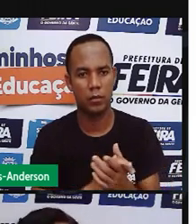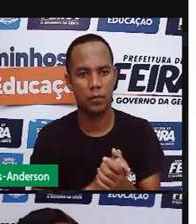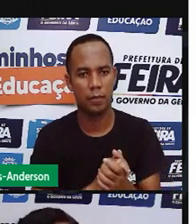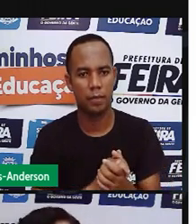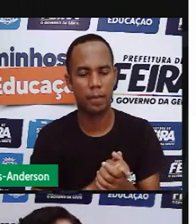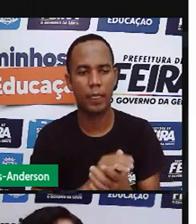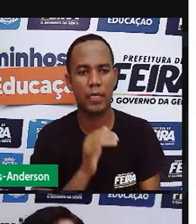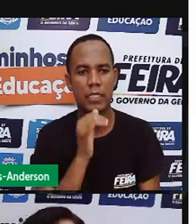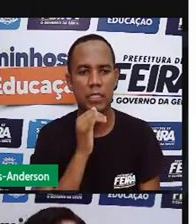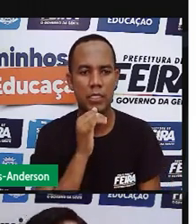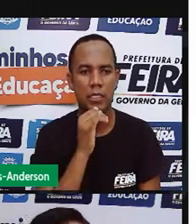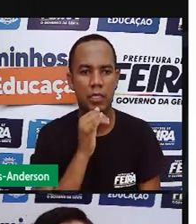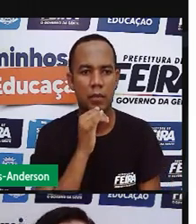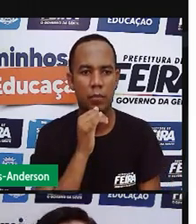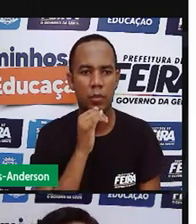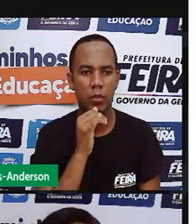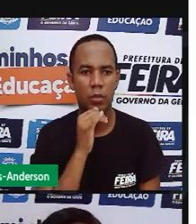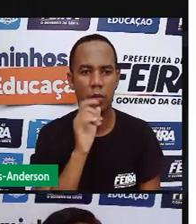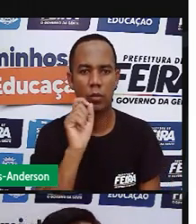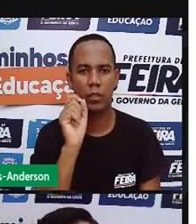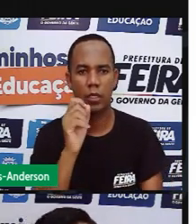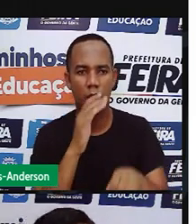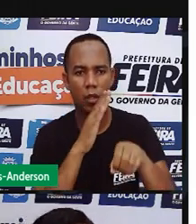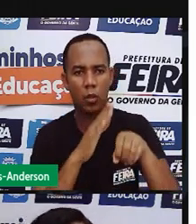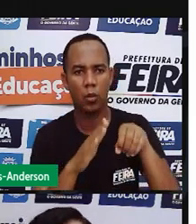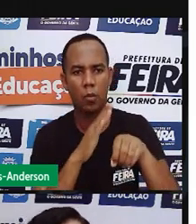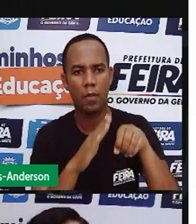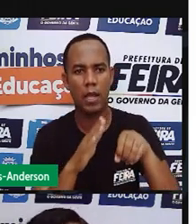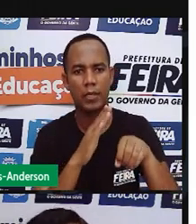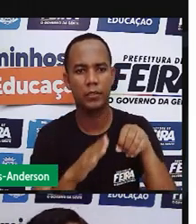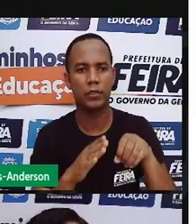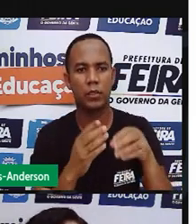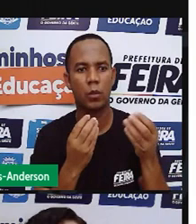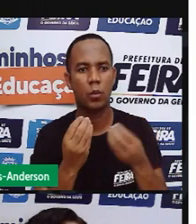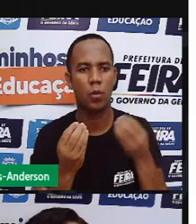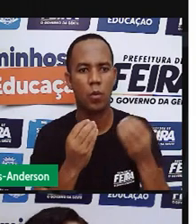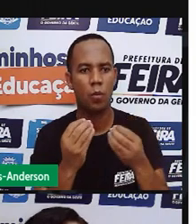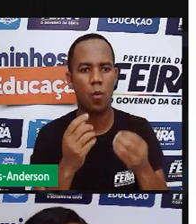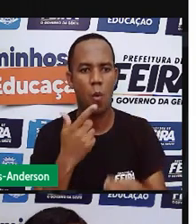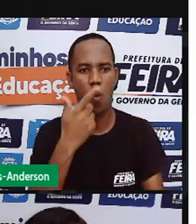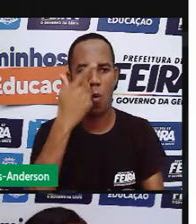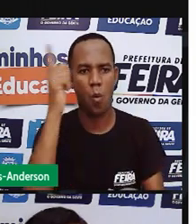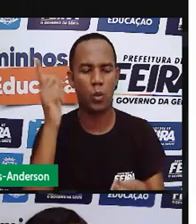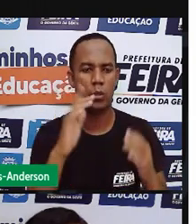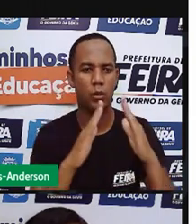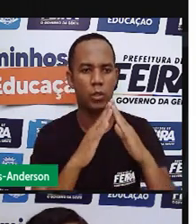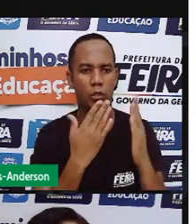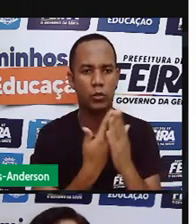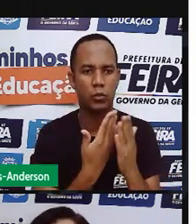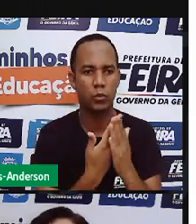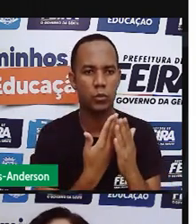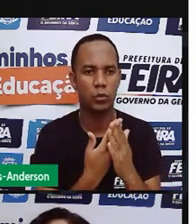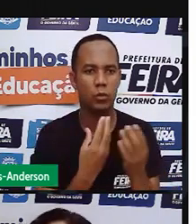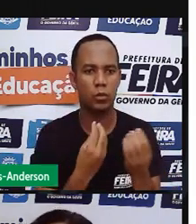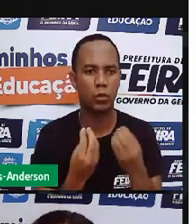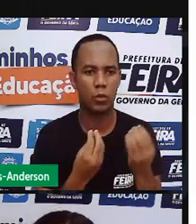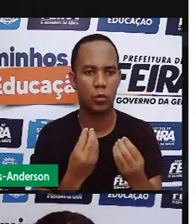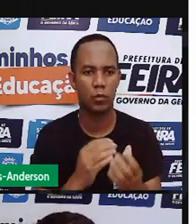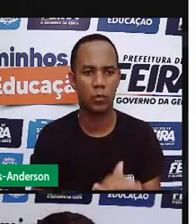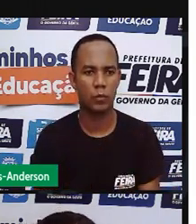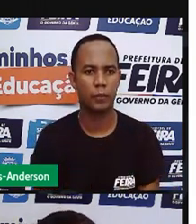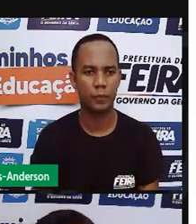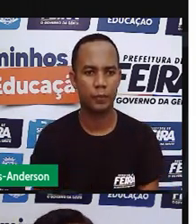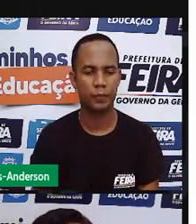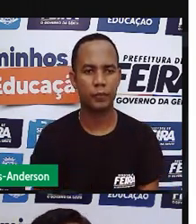Um exemplo foi o tomate. O exemplo do tomate a Pró usou em uma outra aula sobre atividades econômicas. O